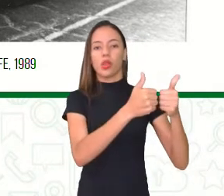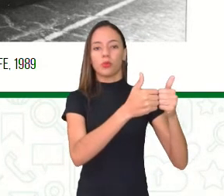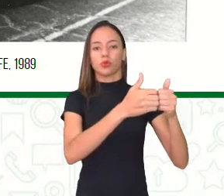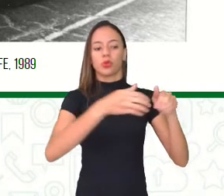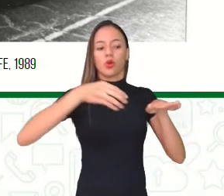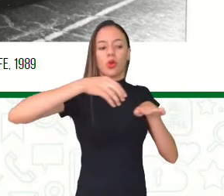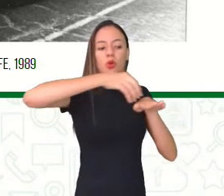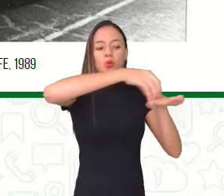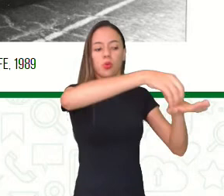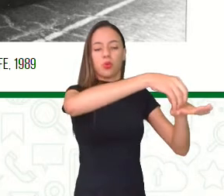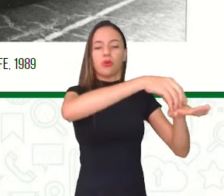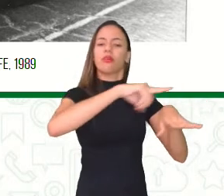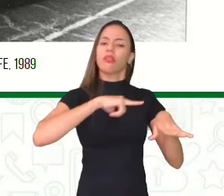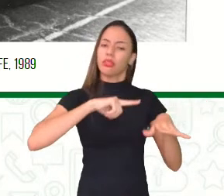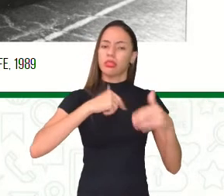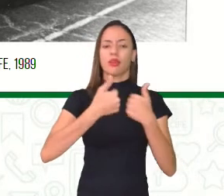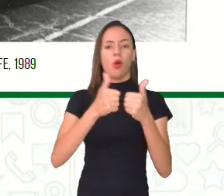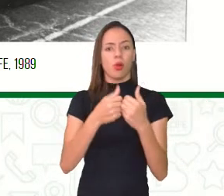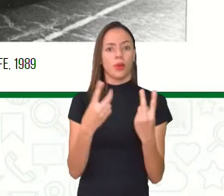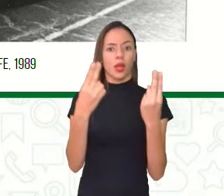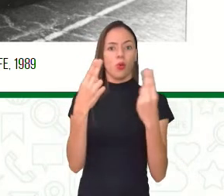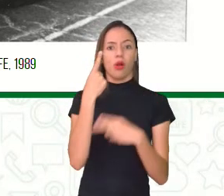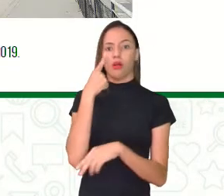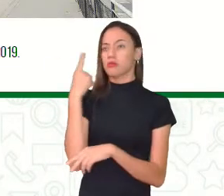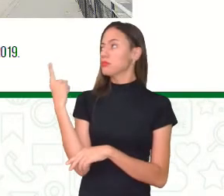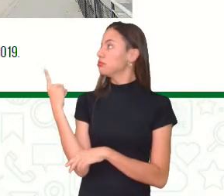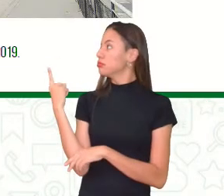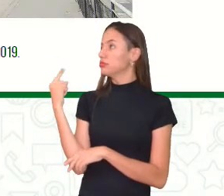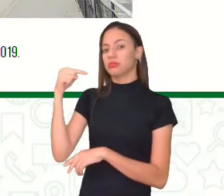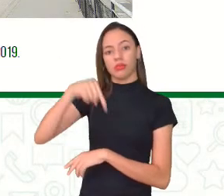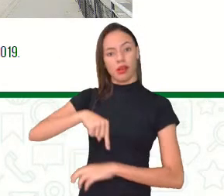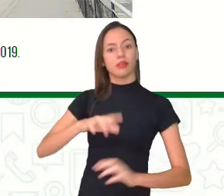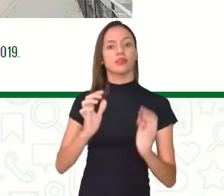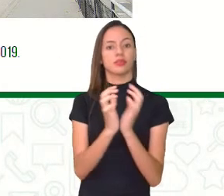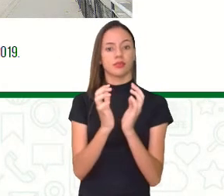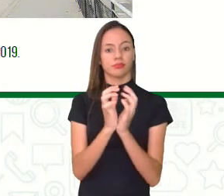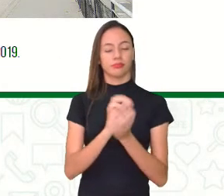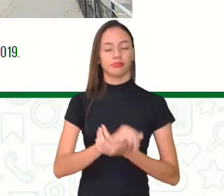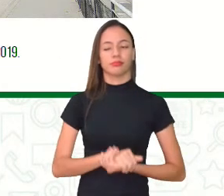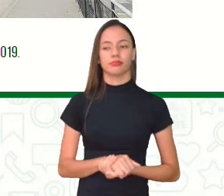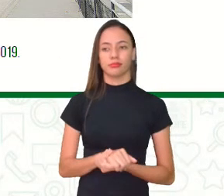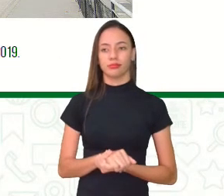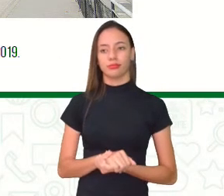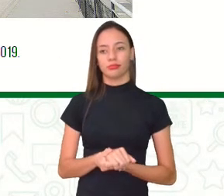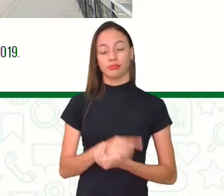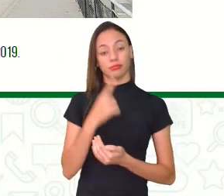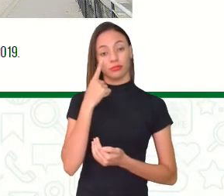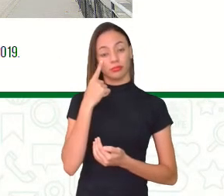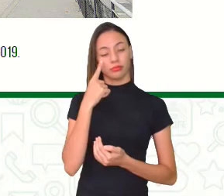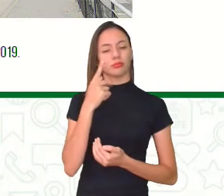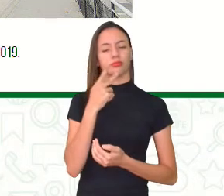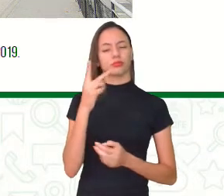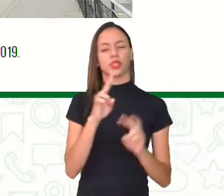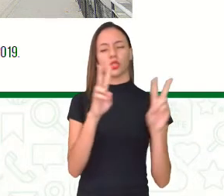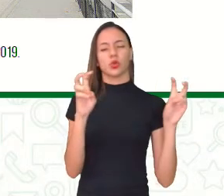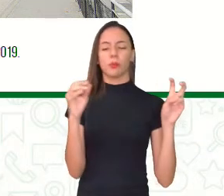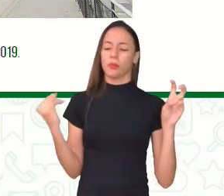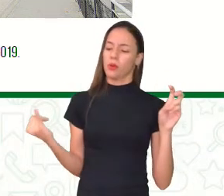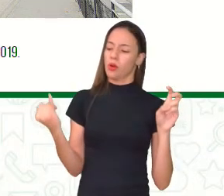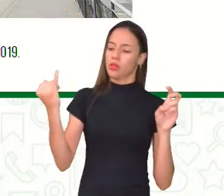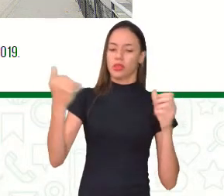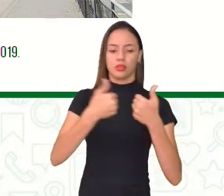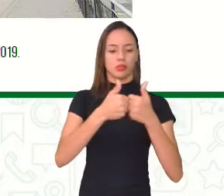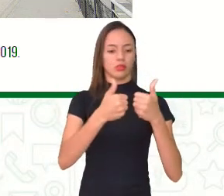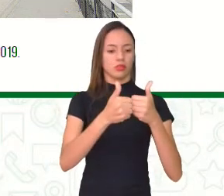Então, até pouco tempo, tinha um ônibus como esse. Ônibus elétricos aqui em nossa cidade. Então, falar da importância do transporte